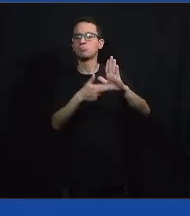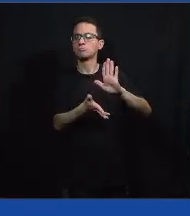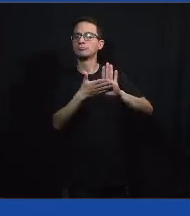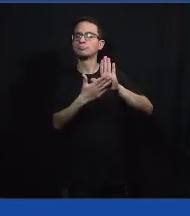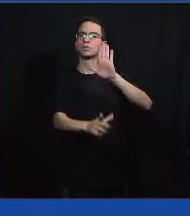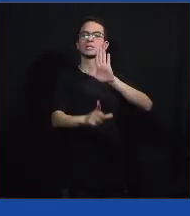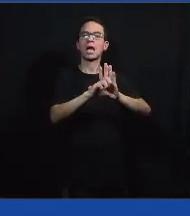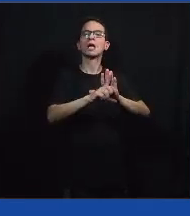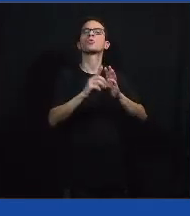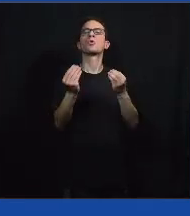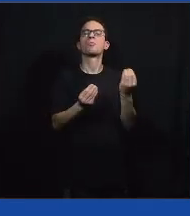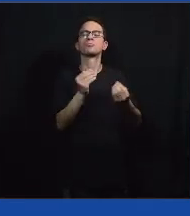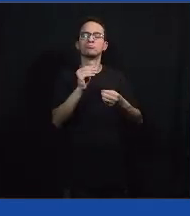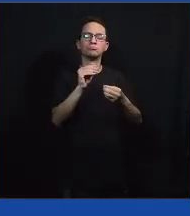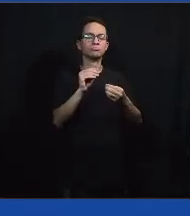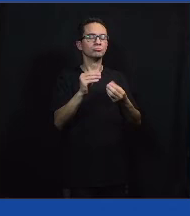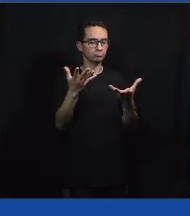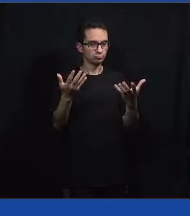anotando.